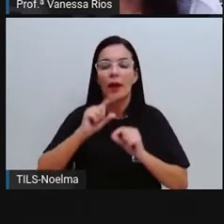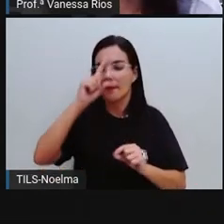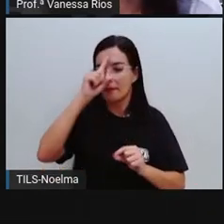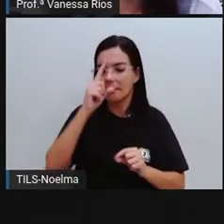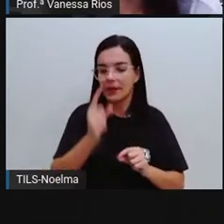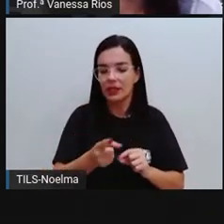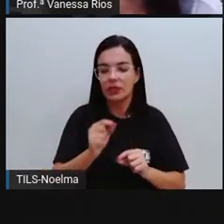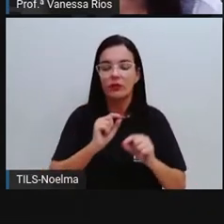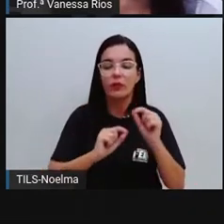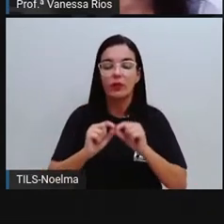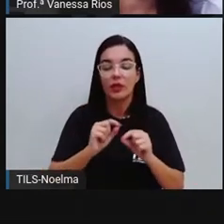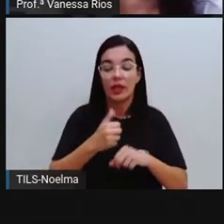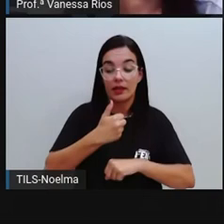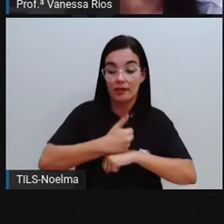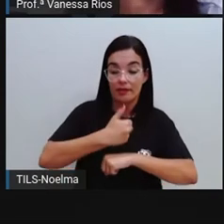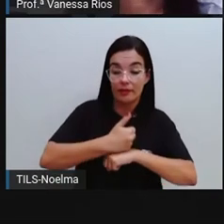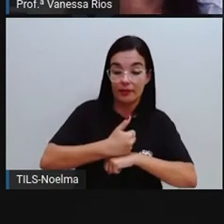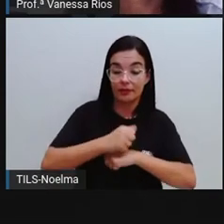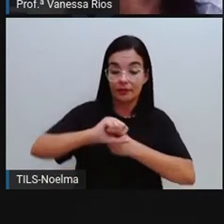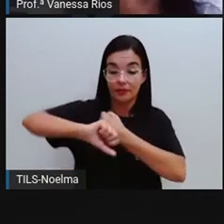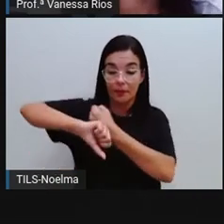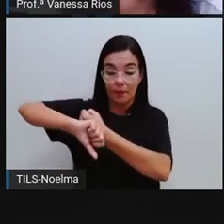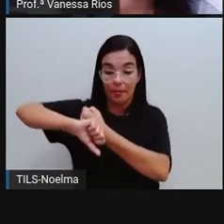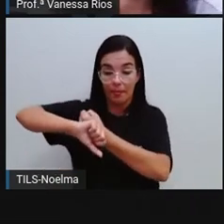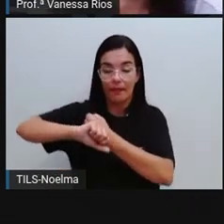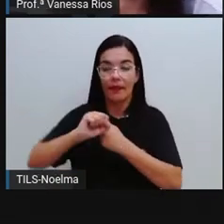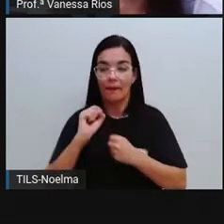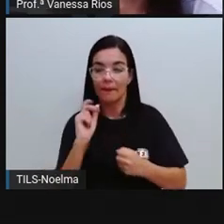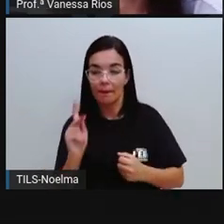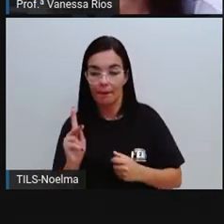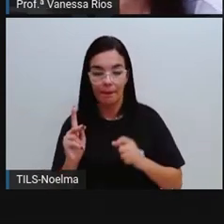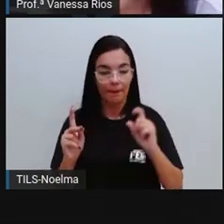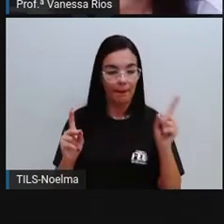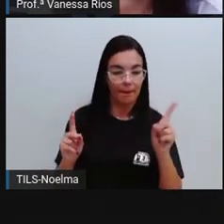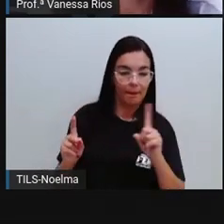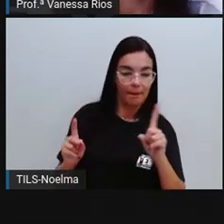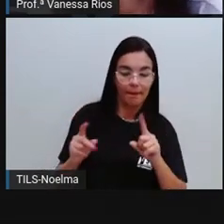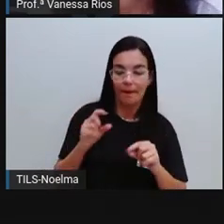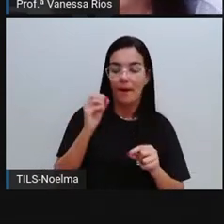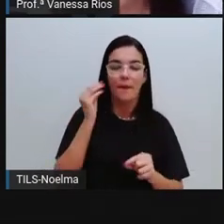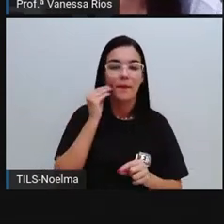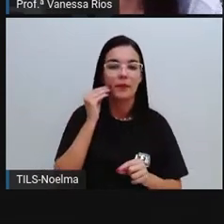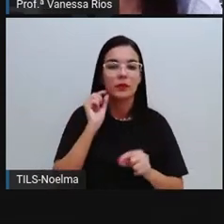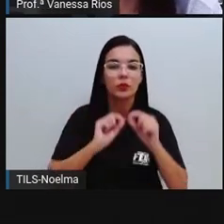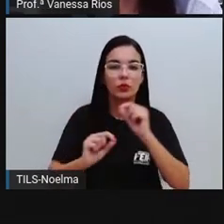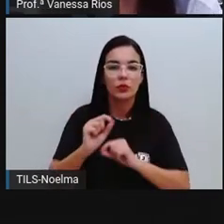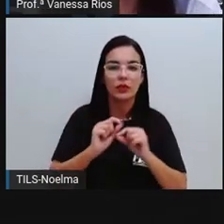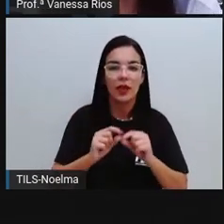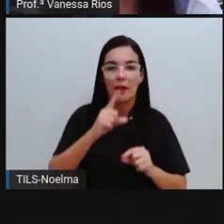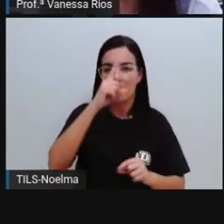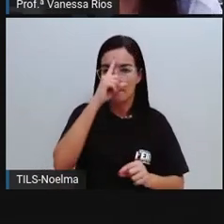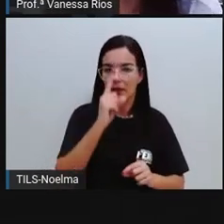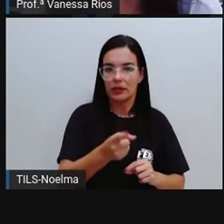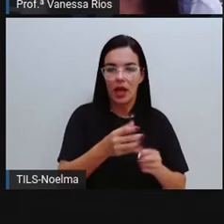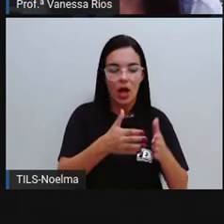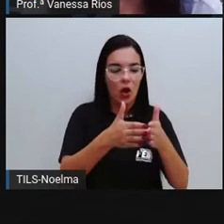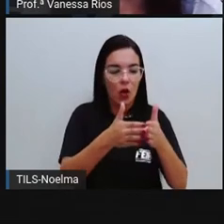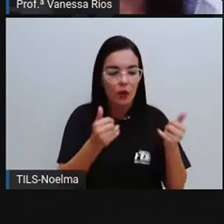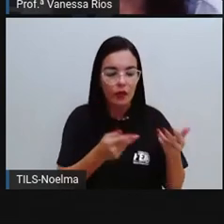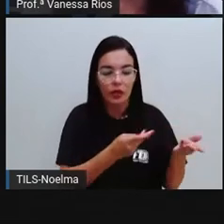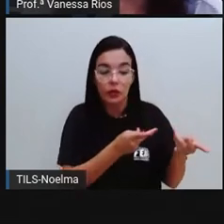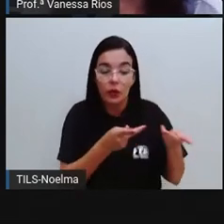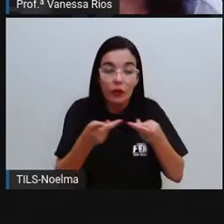afirmativo e imperativo negativo expressam ordem, convite, solicitação ou